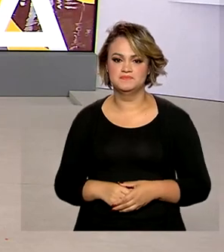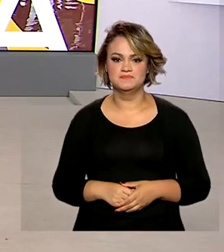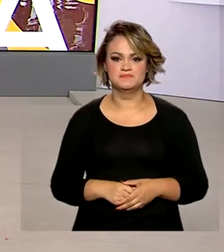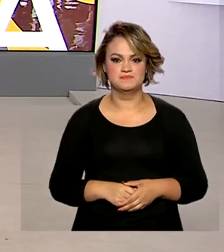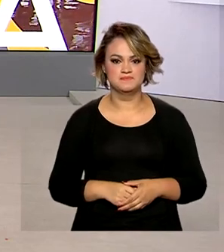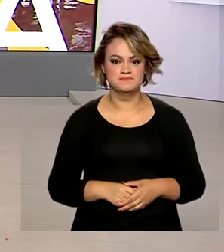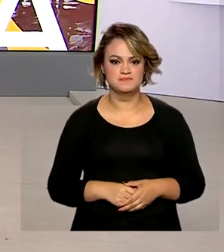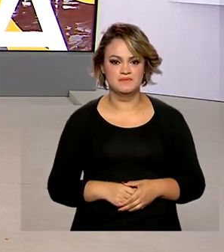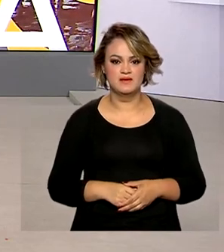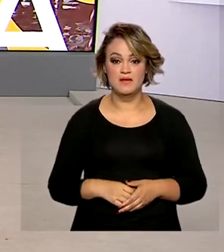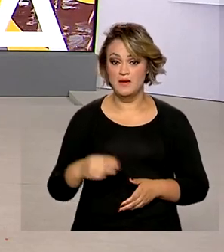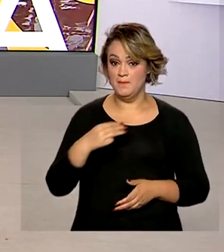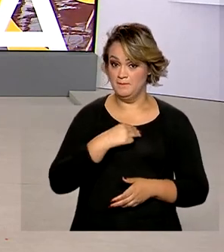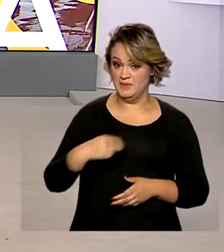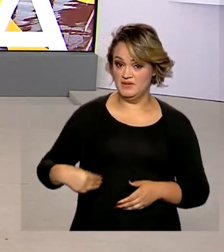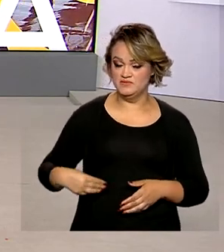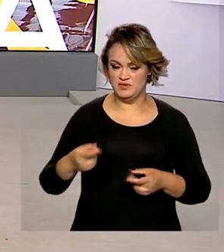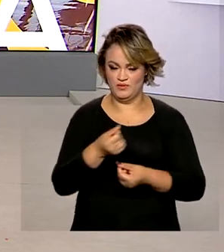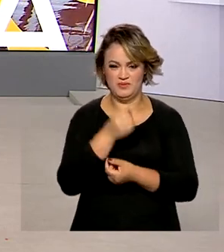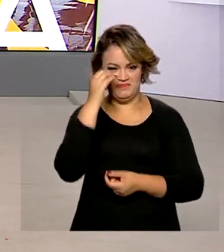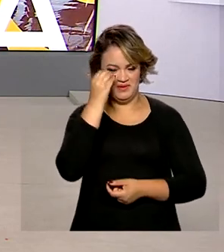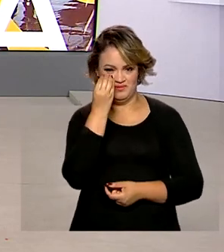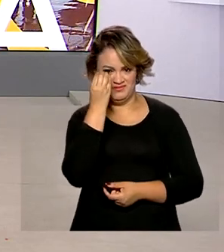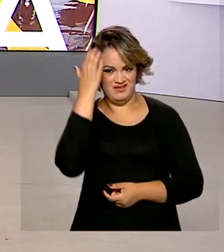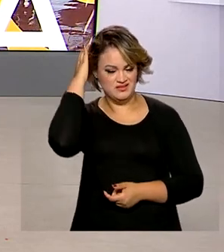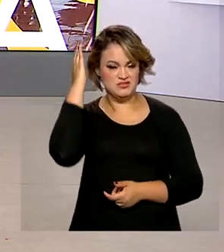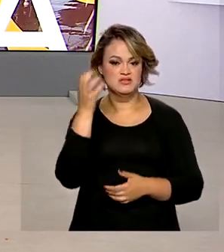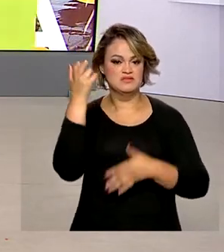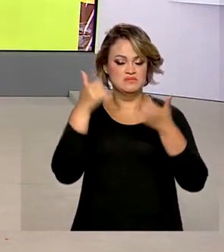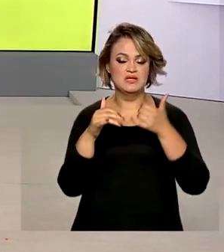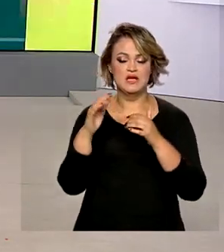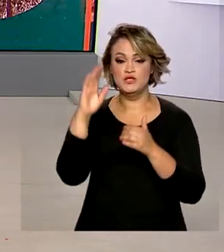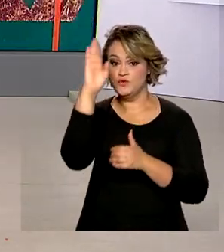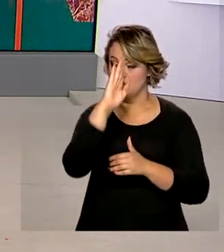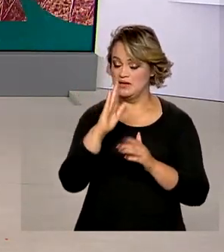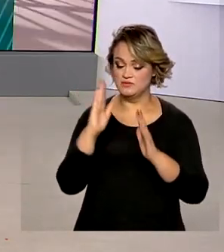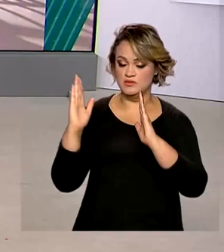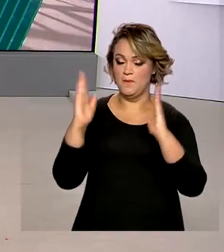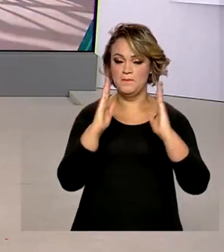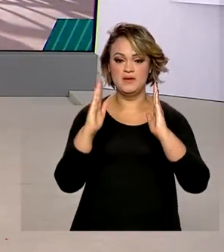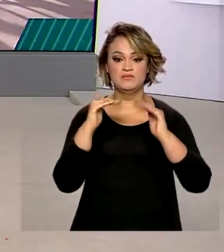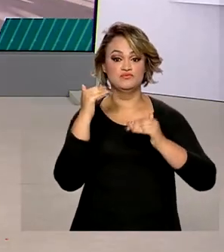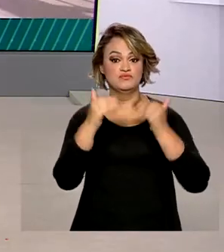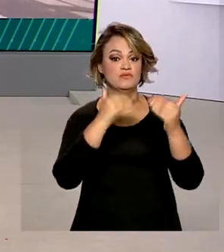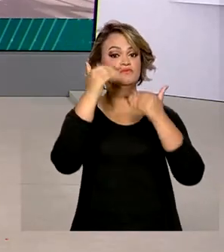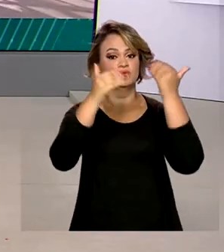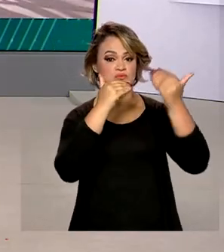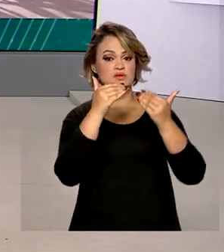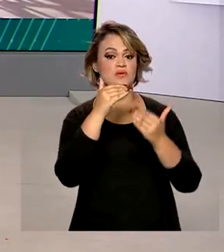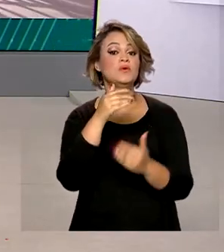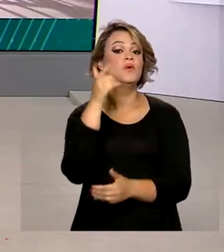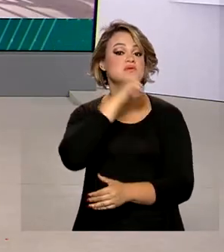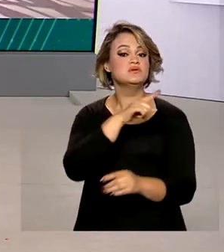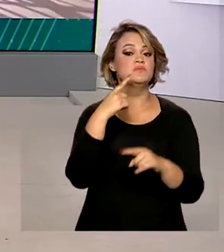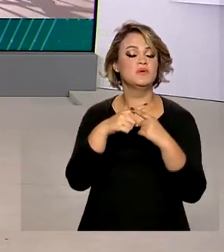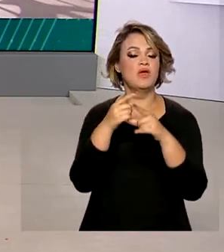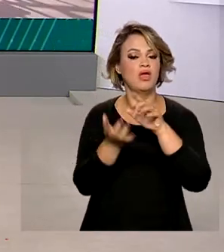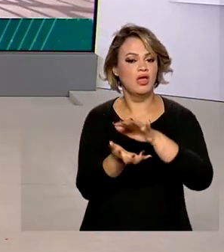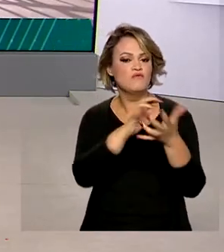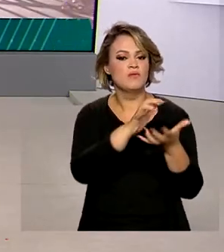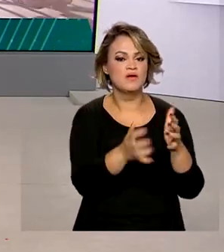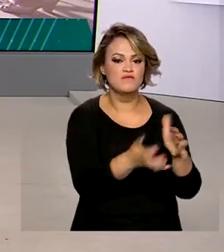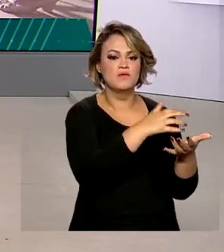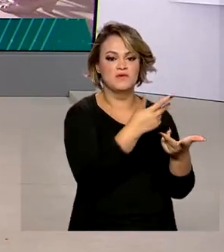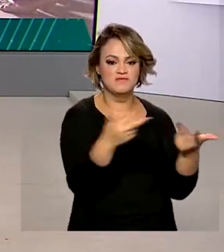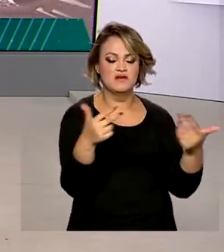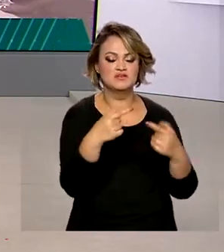O ministro da Economia defendeu que o Brasil passa por um novo ciclo de crescimento que é resultado das reformas e do